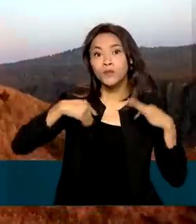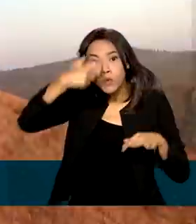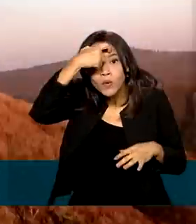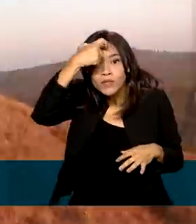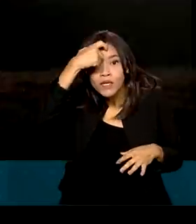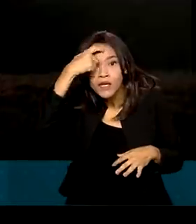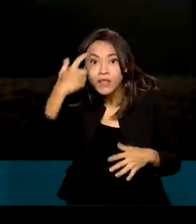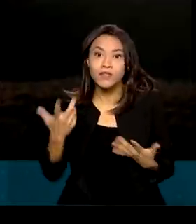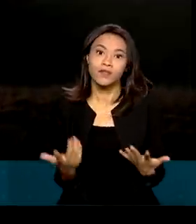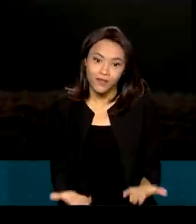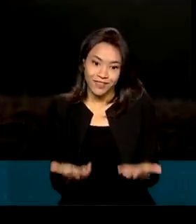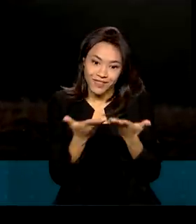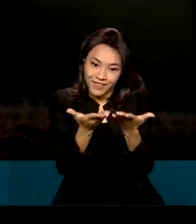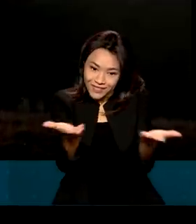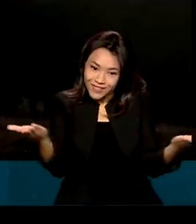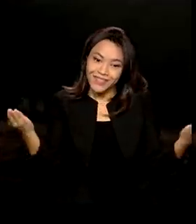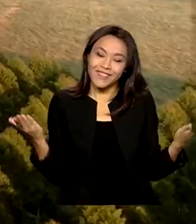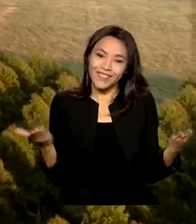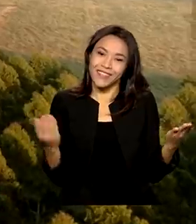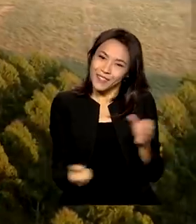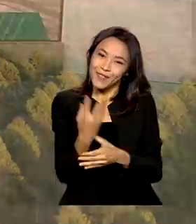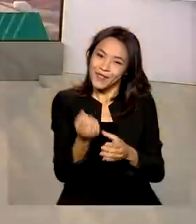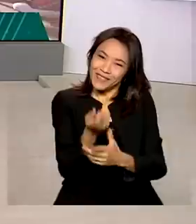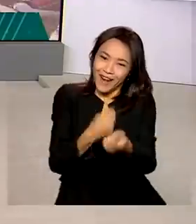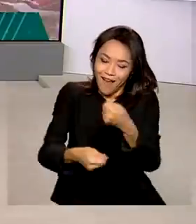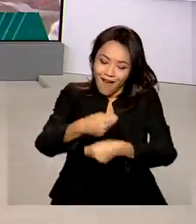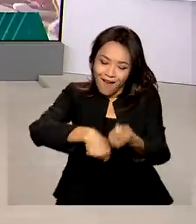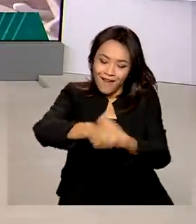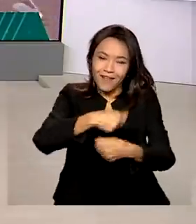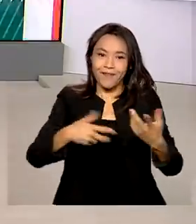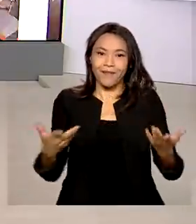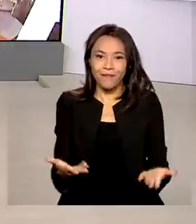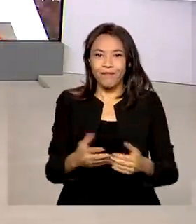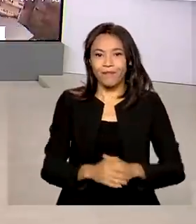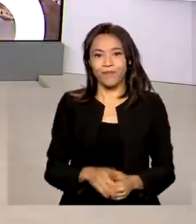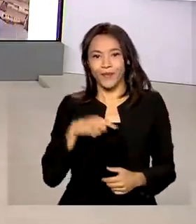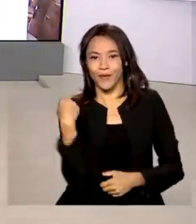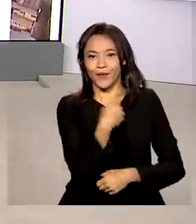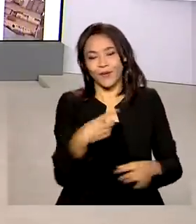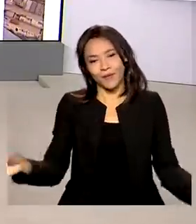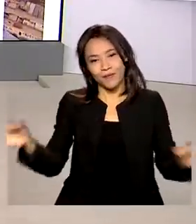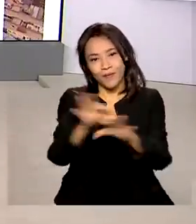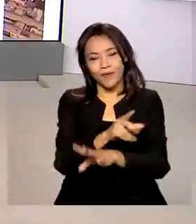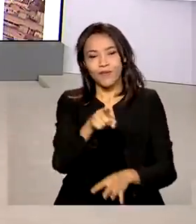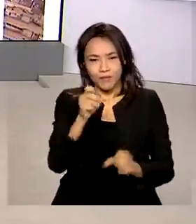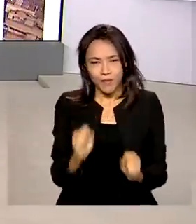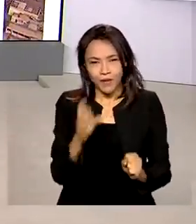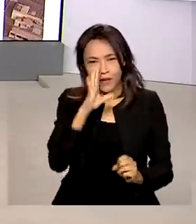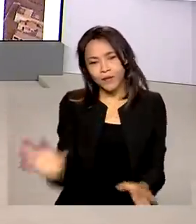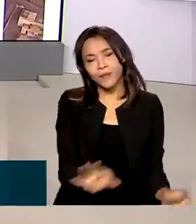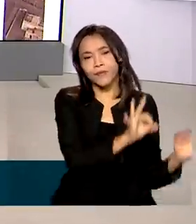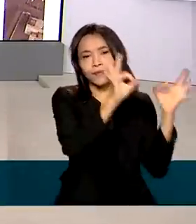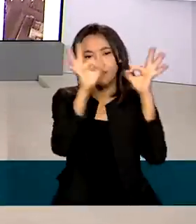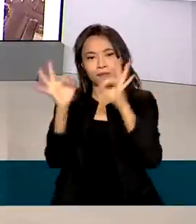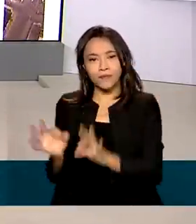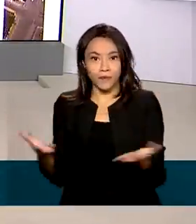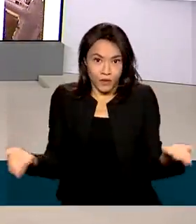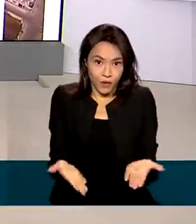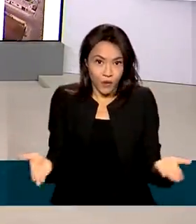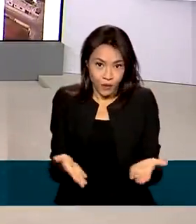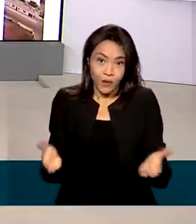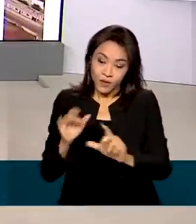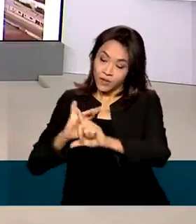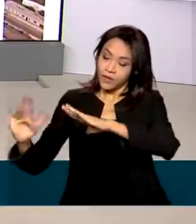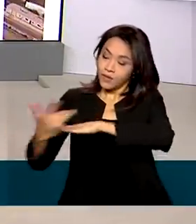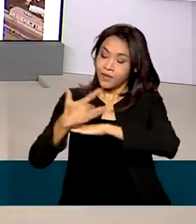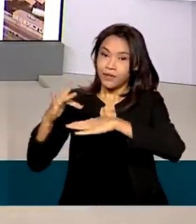da natureza e geração de negócios. E a gente fica por aqui. Você pode rever as reportagens de hoje nas redes